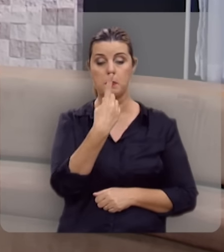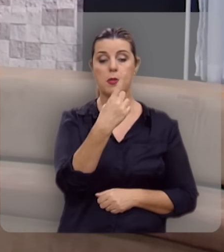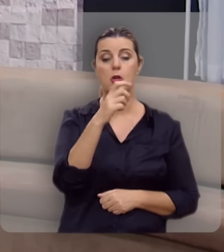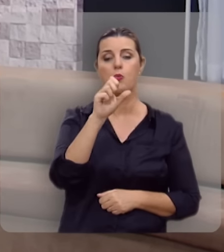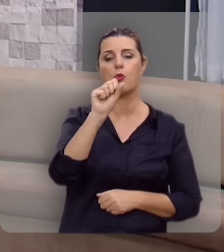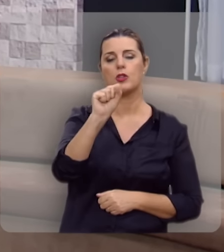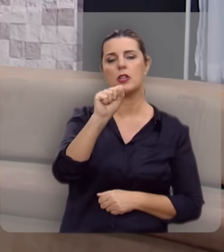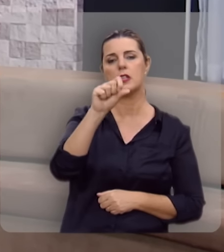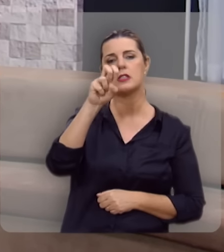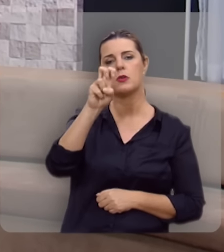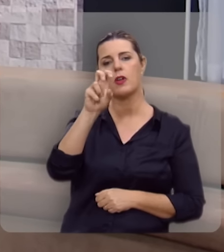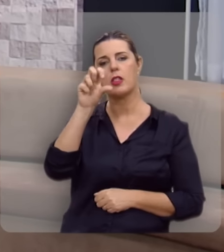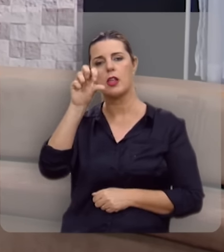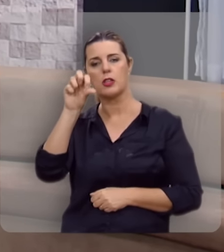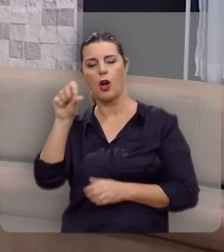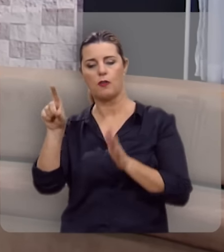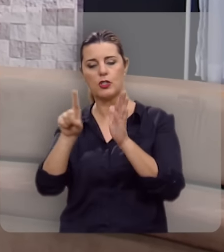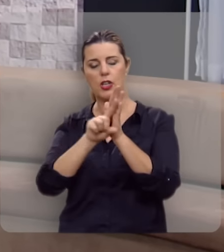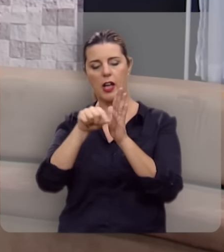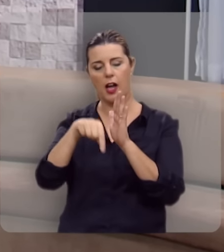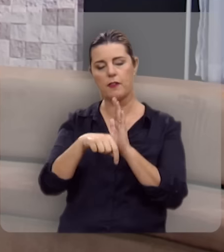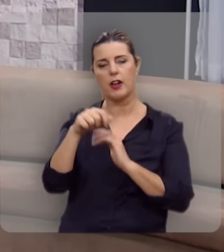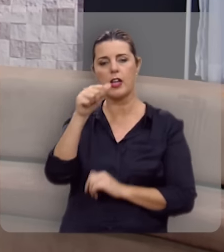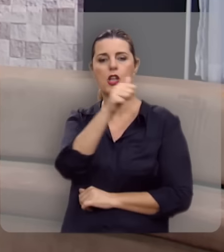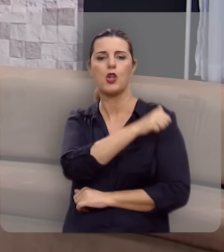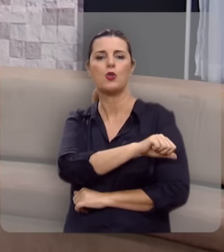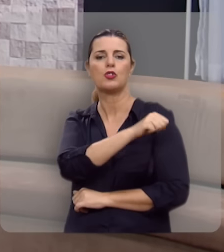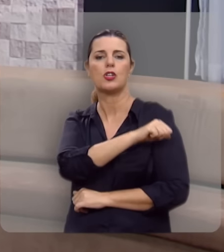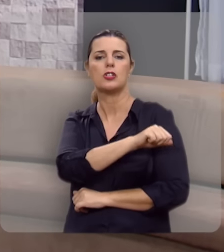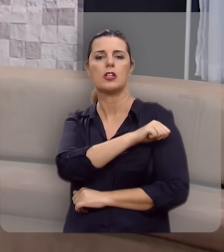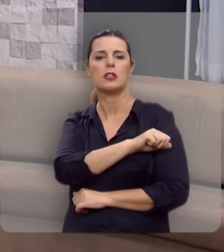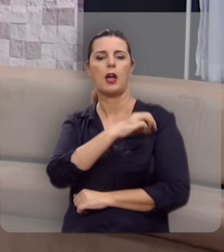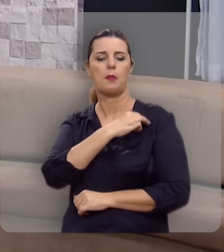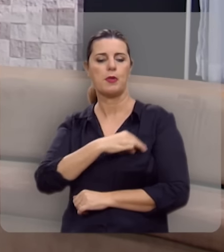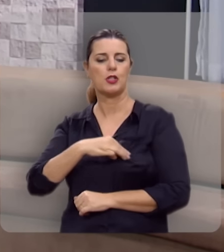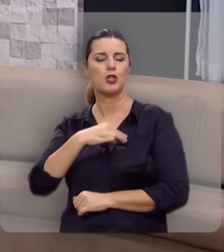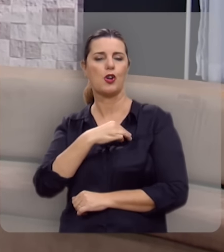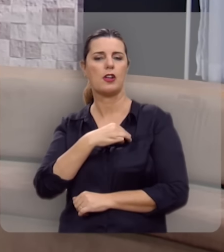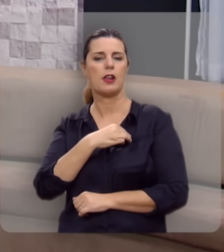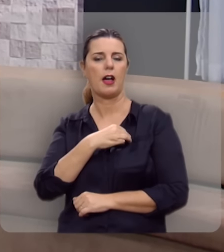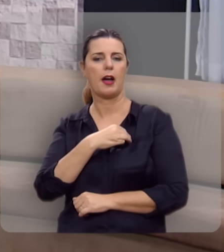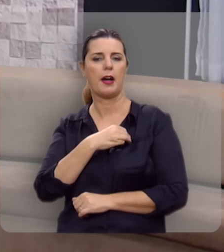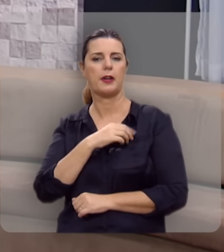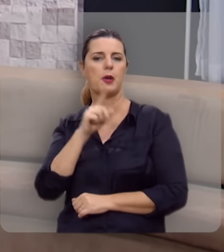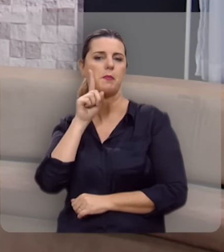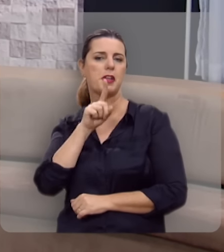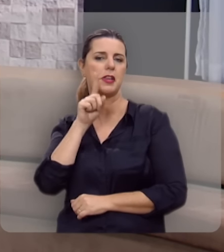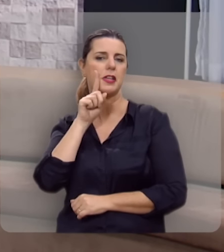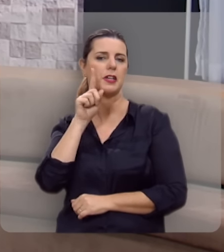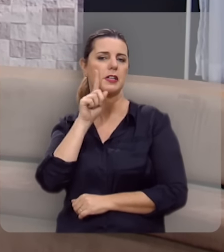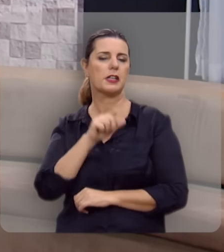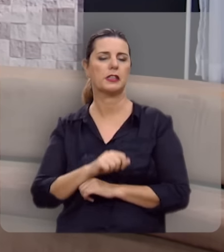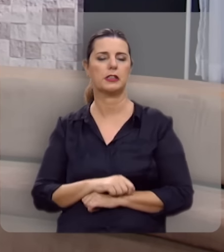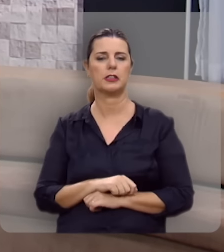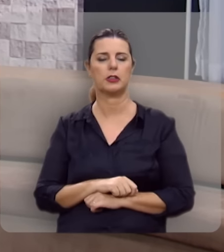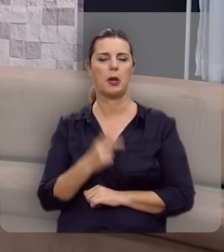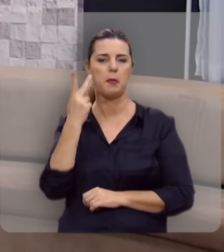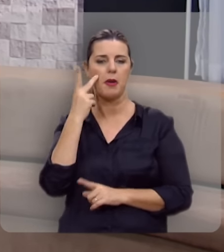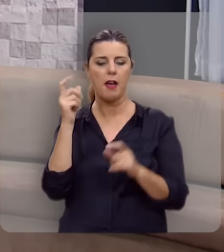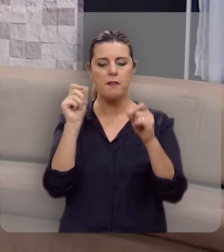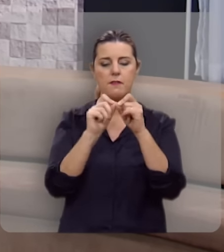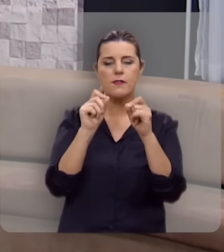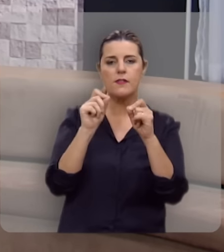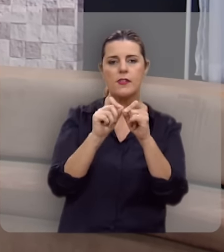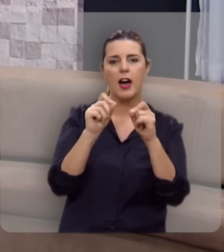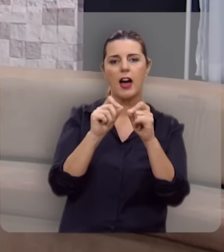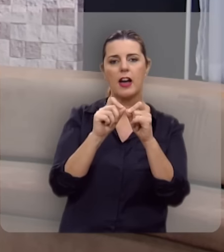de 1859 que chegava no Rio de Janeiro o missionário americano Ashbel Green Simonton para